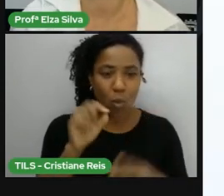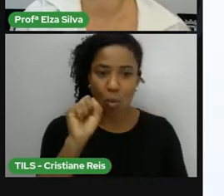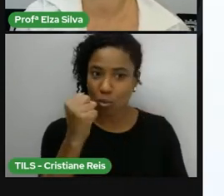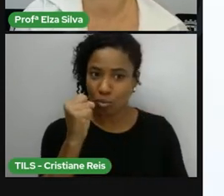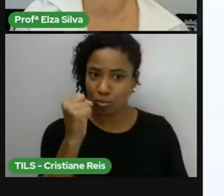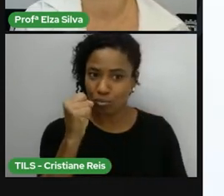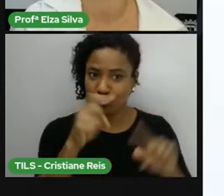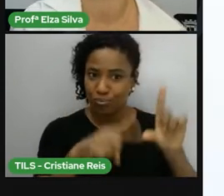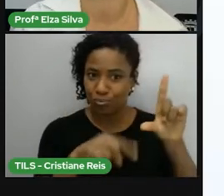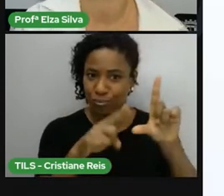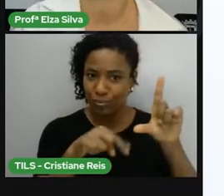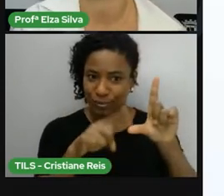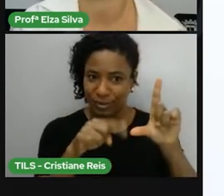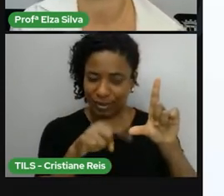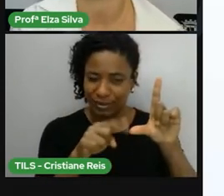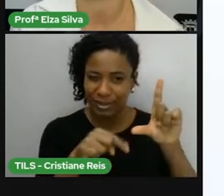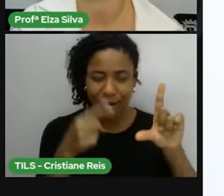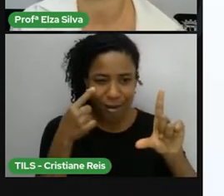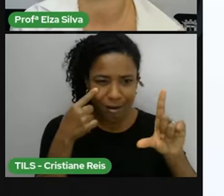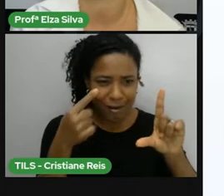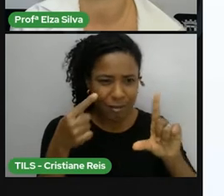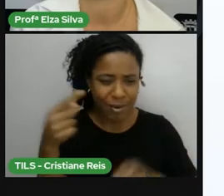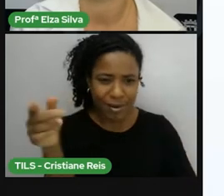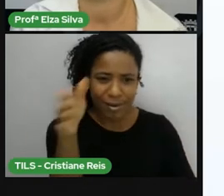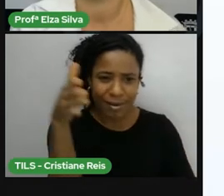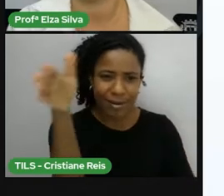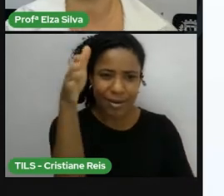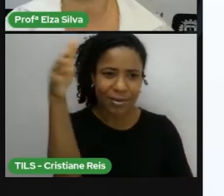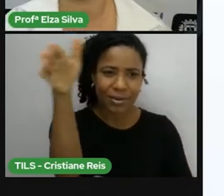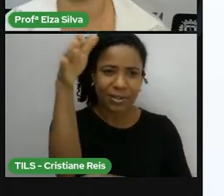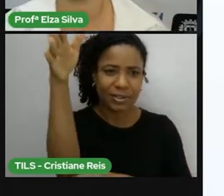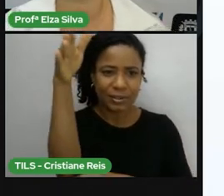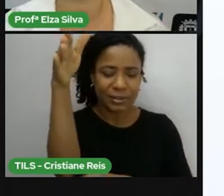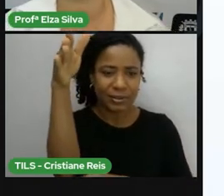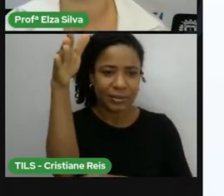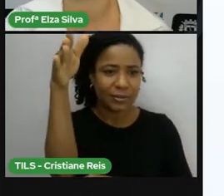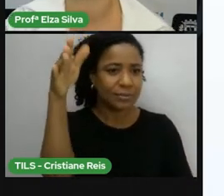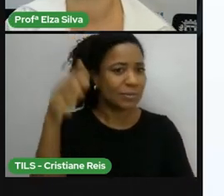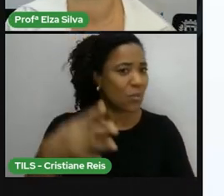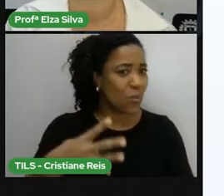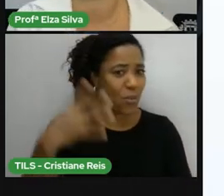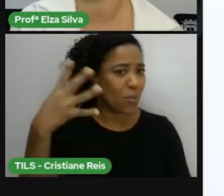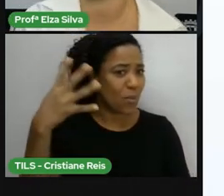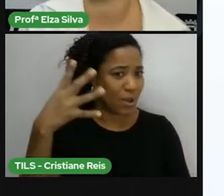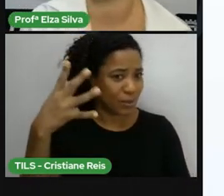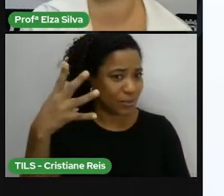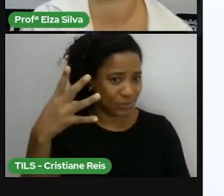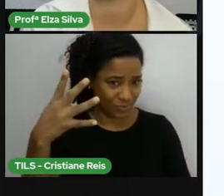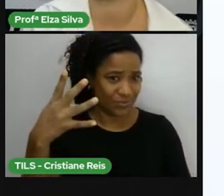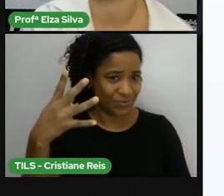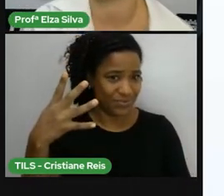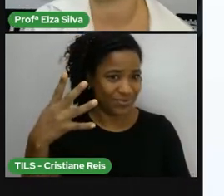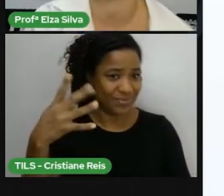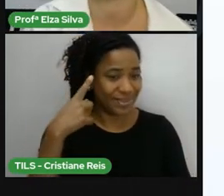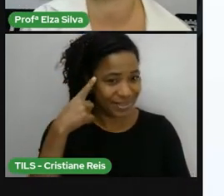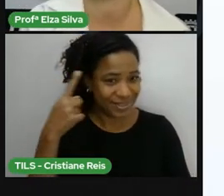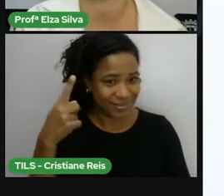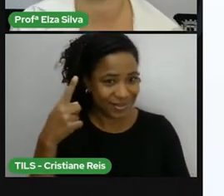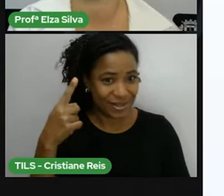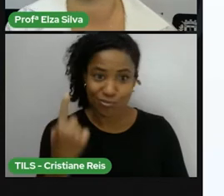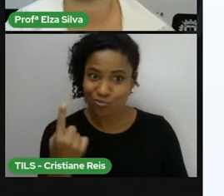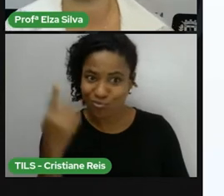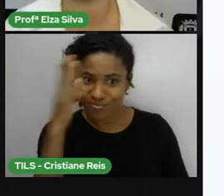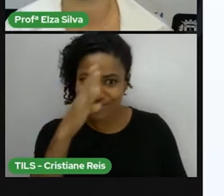Daquelas bandeiras Que eu mostrei Anteriormente Qual será O nome Do país Que tem Oito